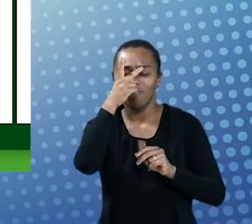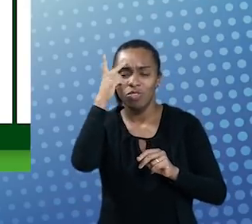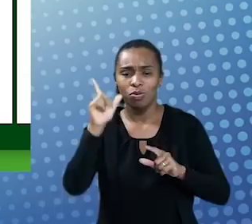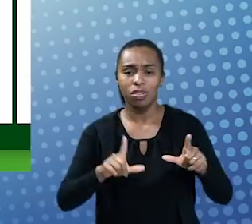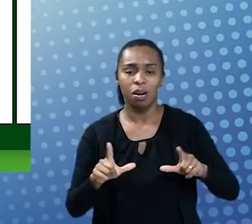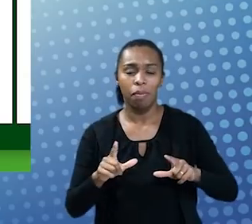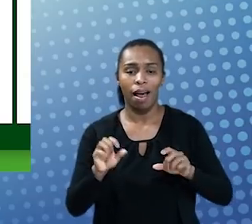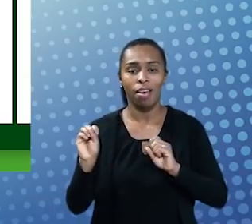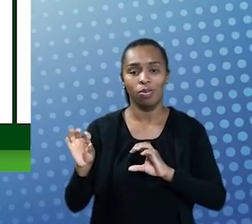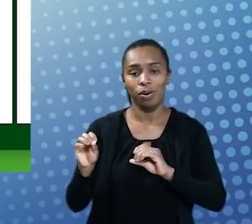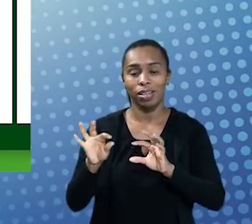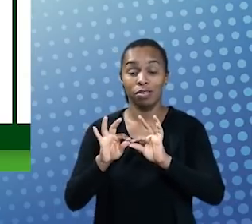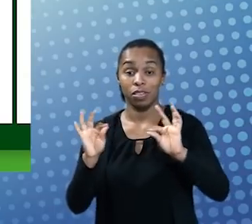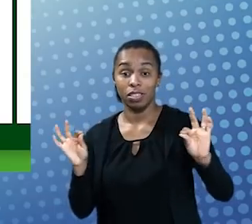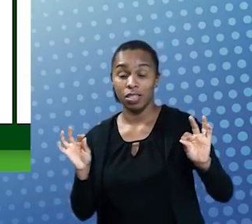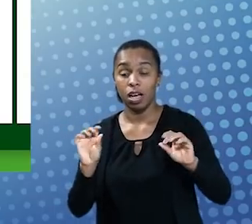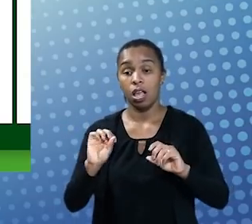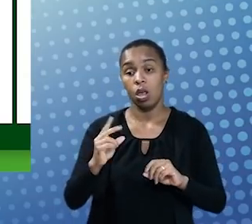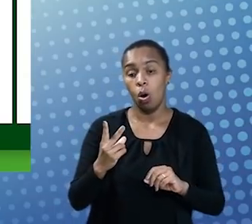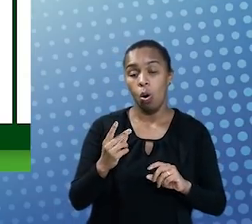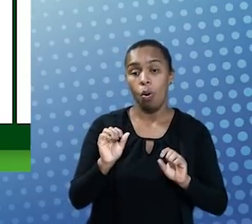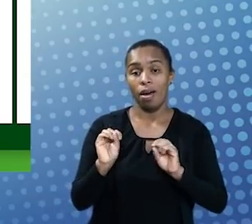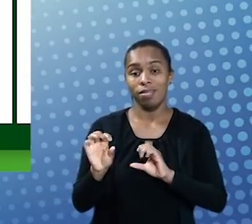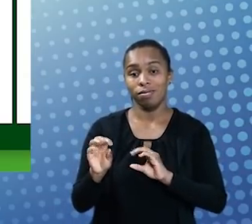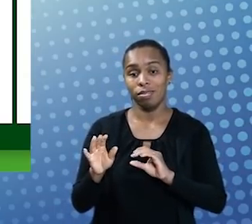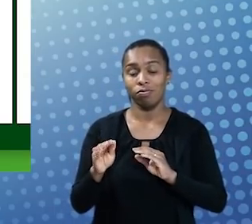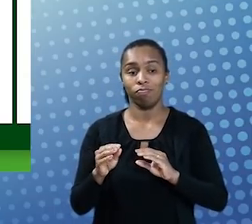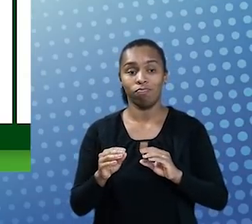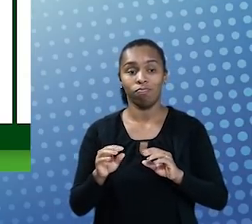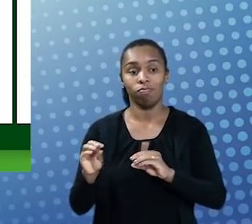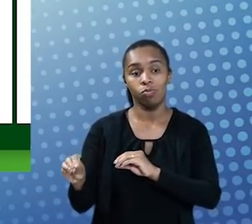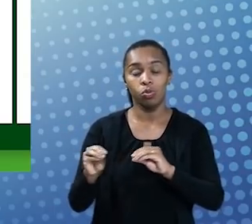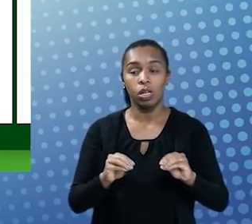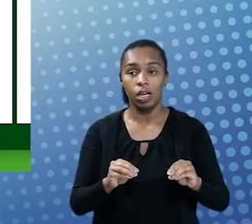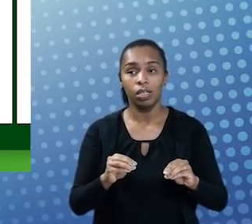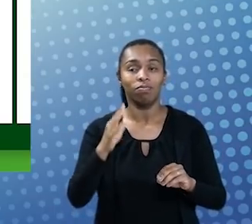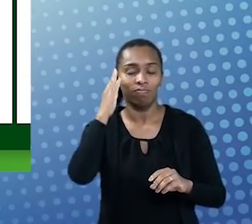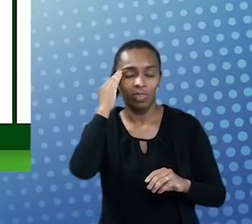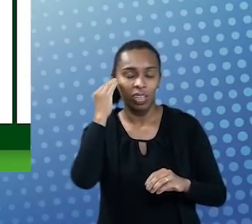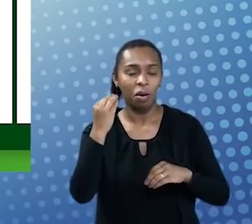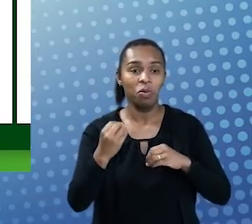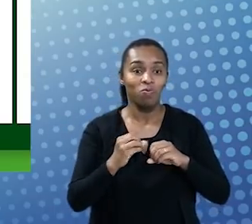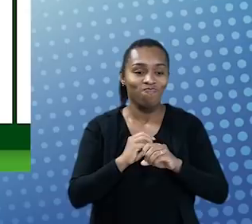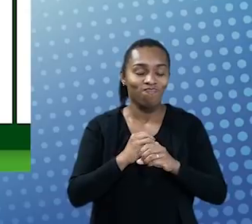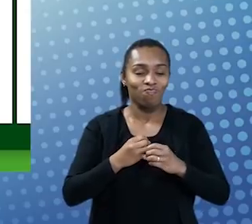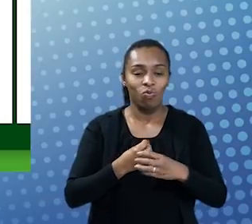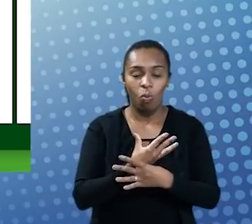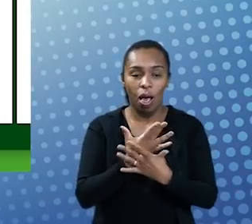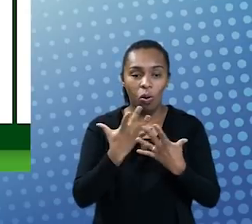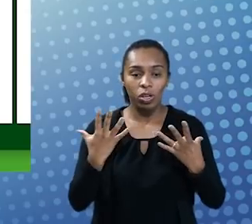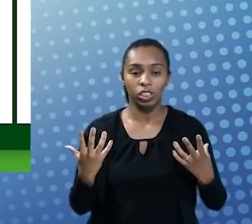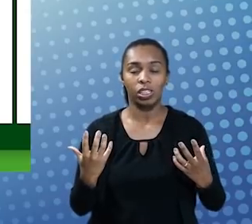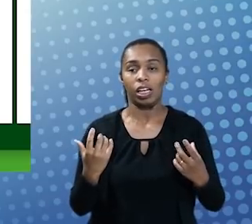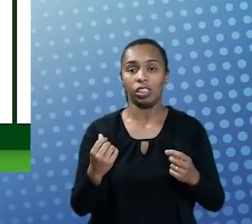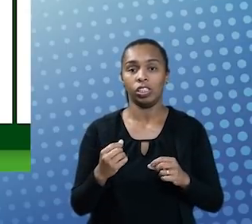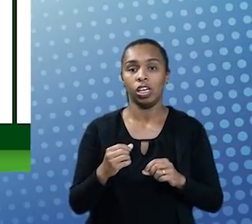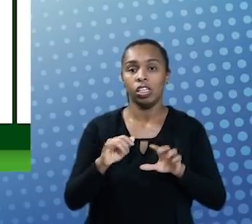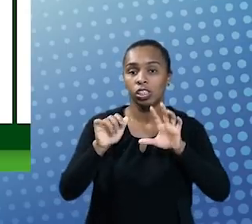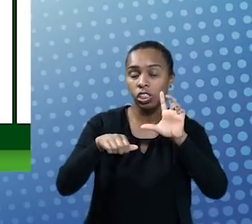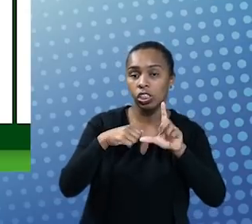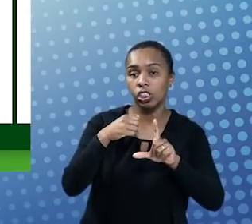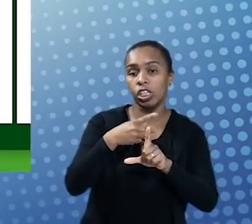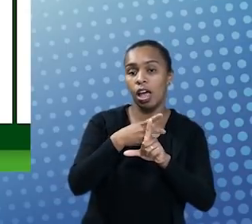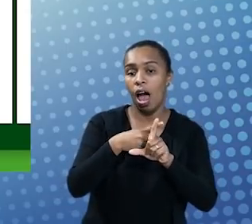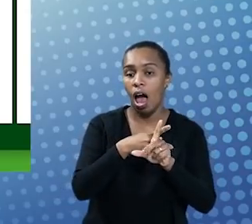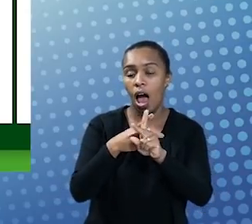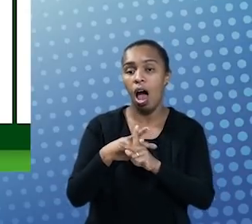quem trabalha com ensino remoto, mesmo que emergencial, sabe a quantidade de áudio e vídeo que tem sido gerado pelas universidades, e a